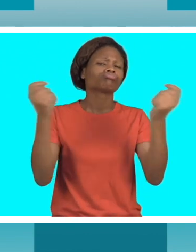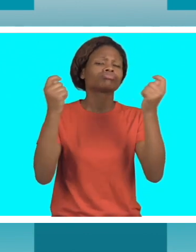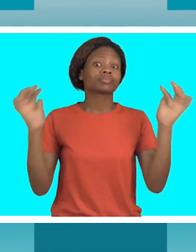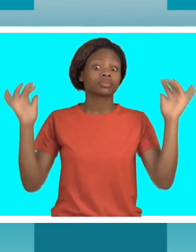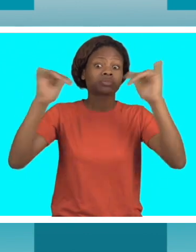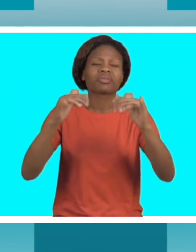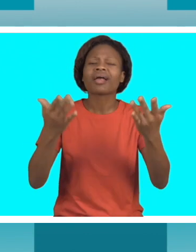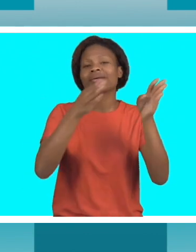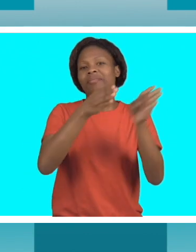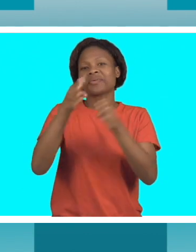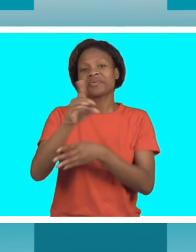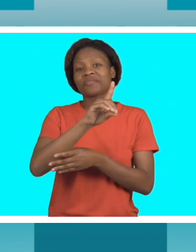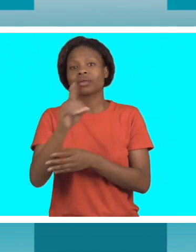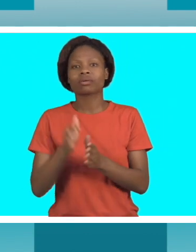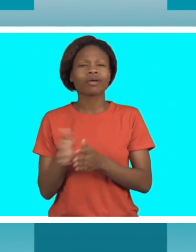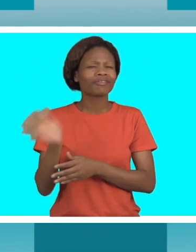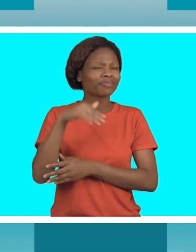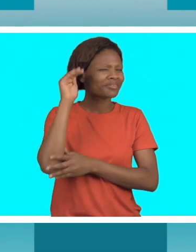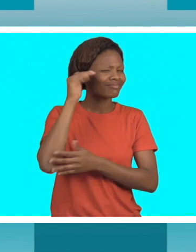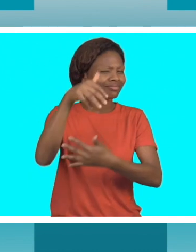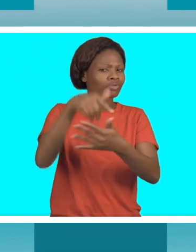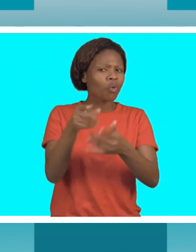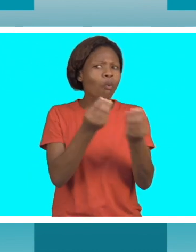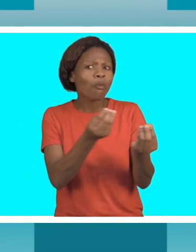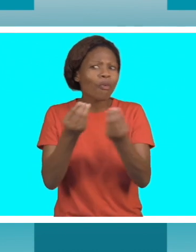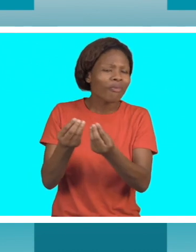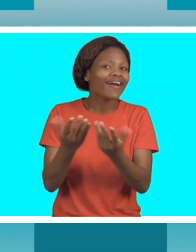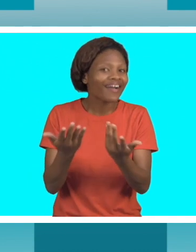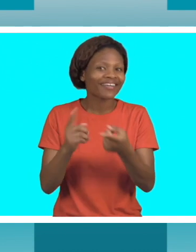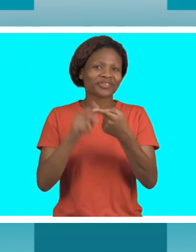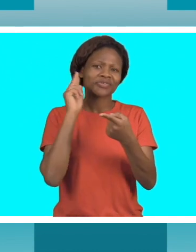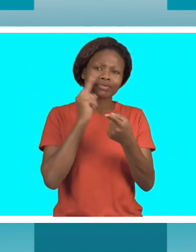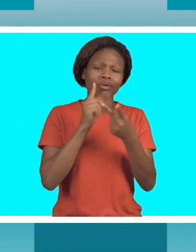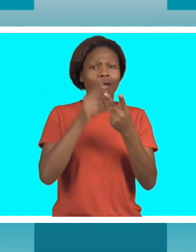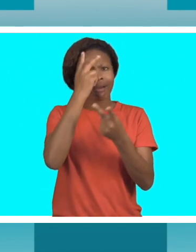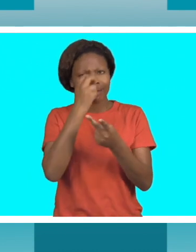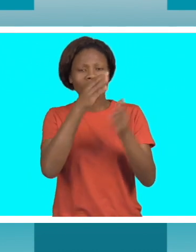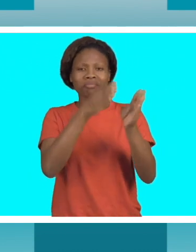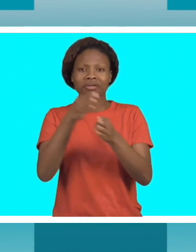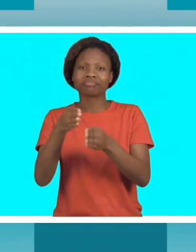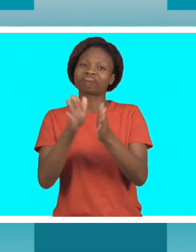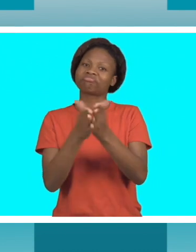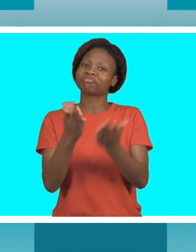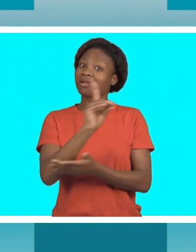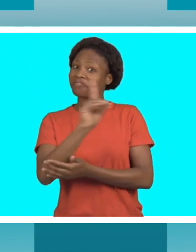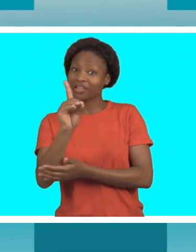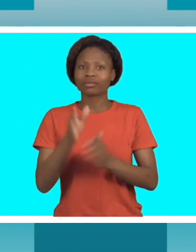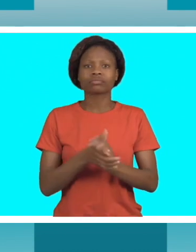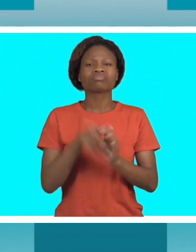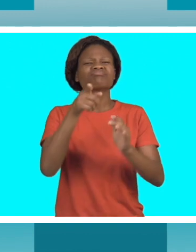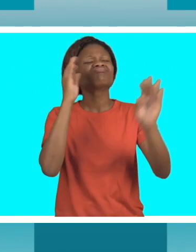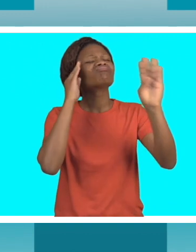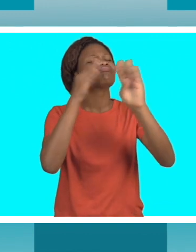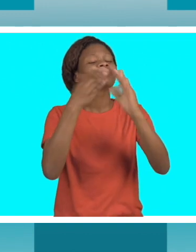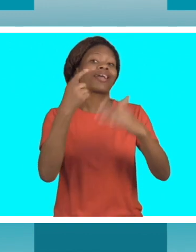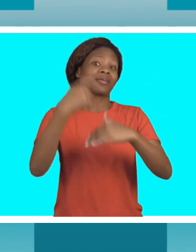surdos e cegos e pessoas sem deficiência. O objetivo é celebrar a Semana Internacional dos Surdos, comemorada na última